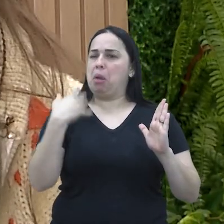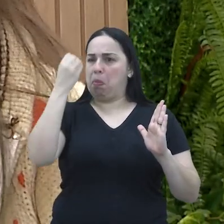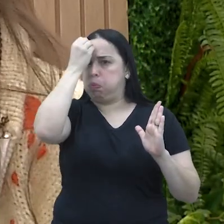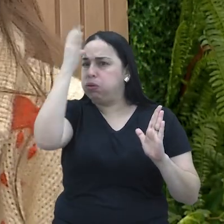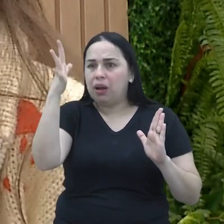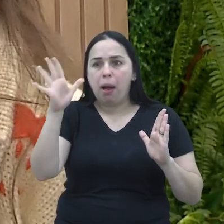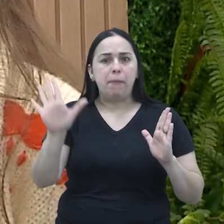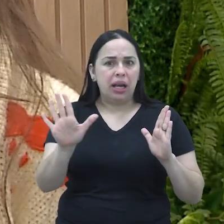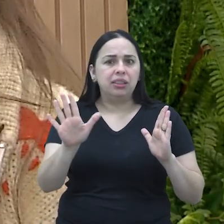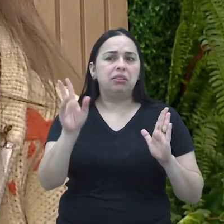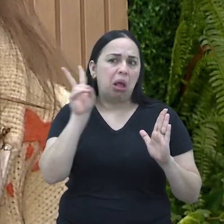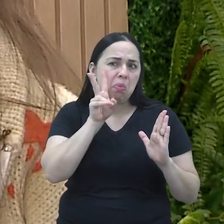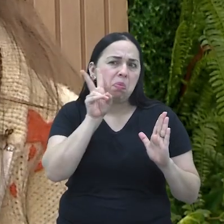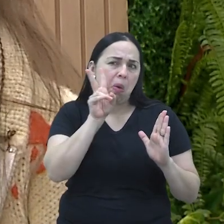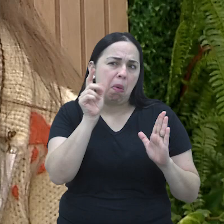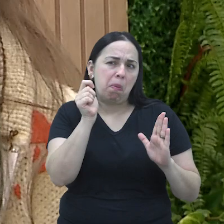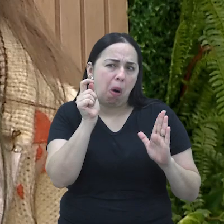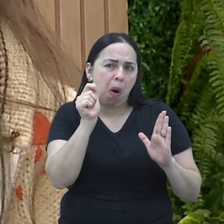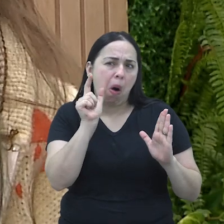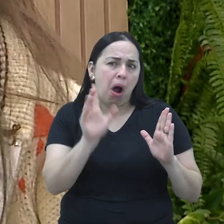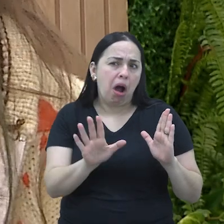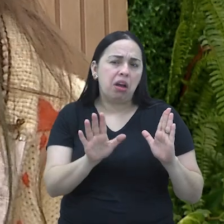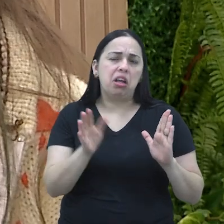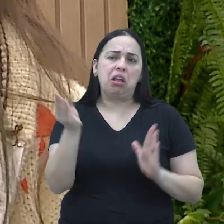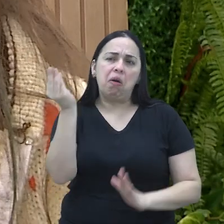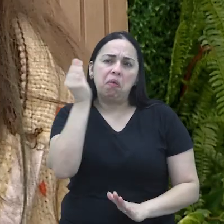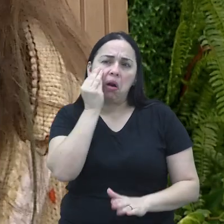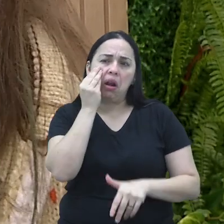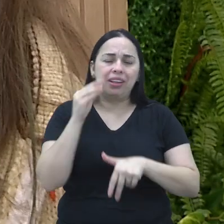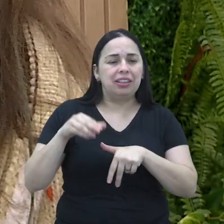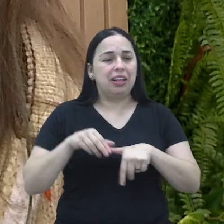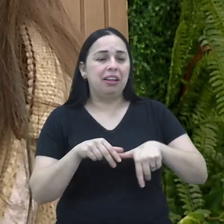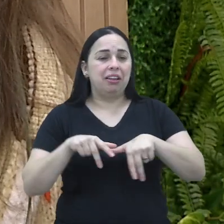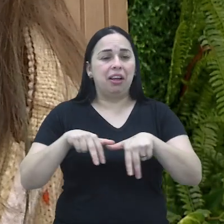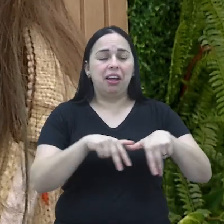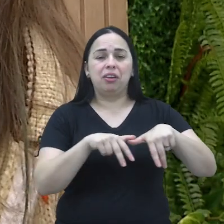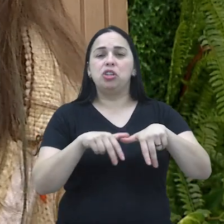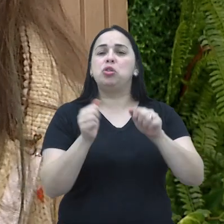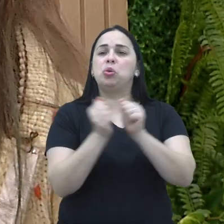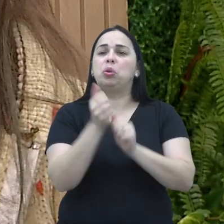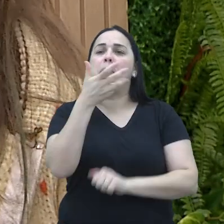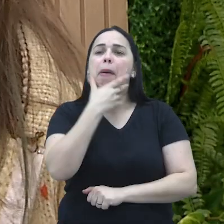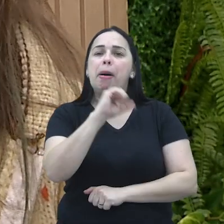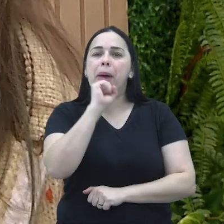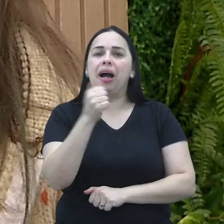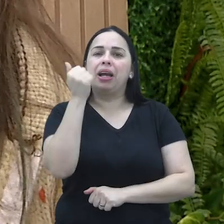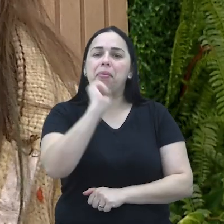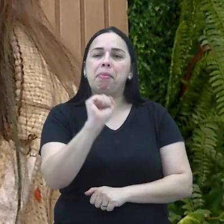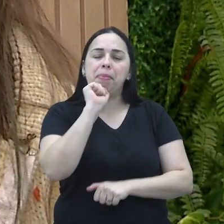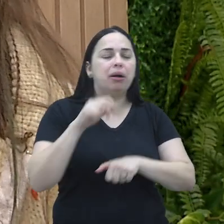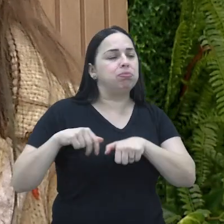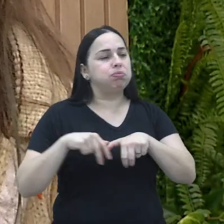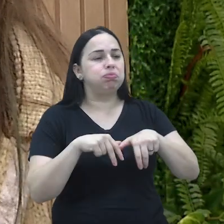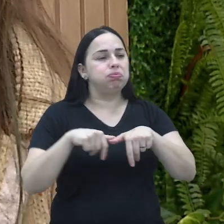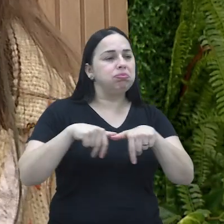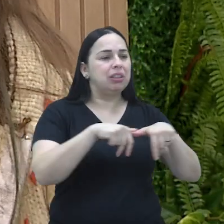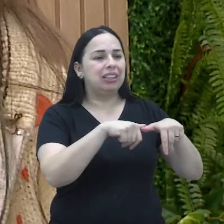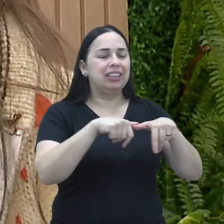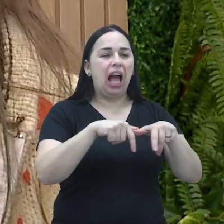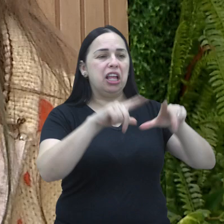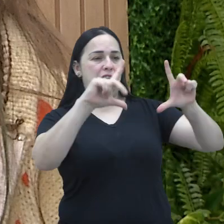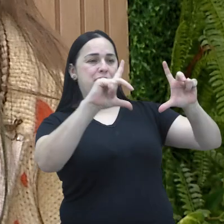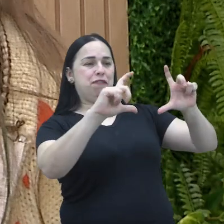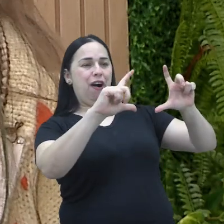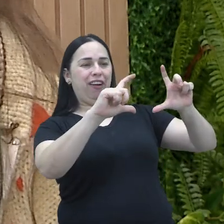ainda não me lembro muito bem, mas eu me lembro um pouquinho. Eu lembro que eu estava indo tirar o RG, muito feliz, eu fui com o papai e com a mamãe,